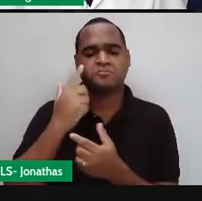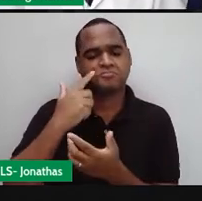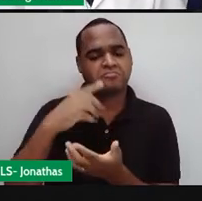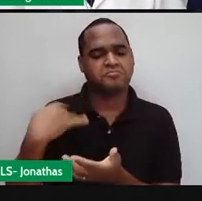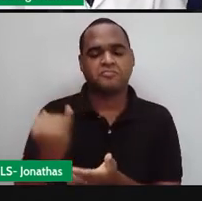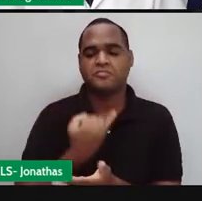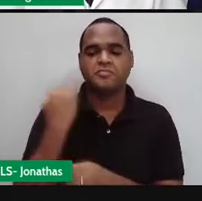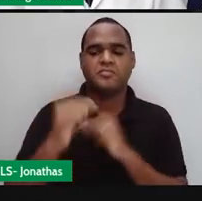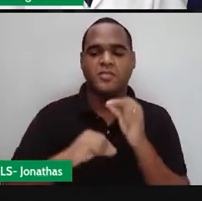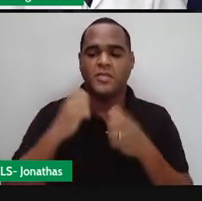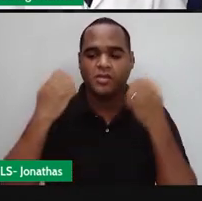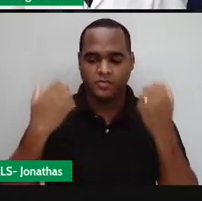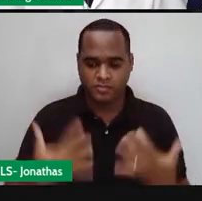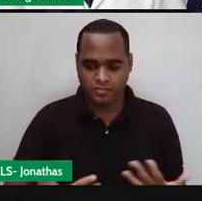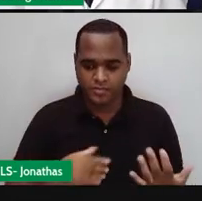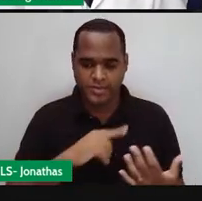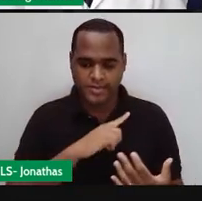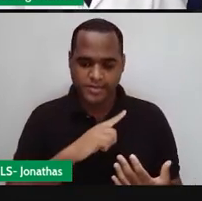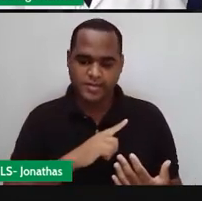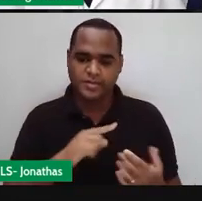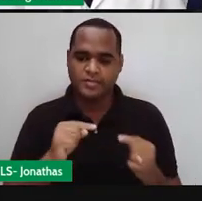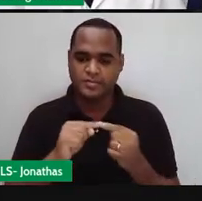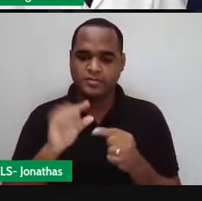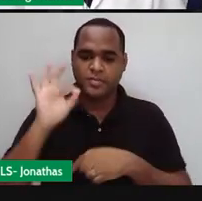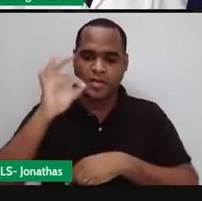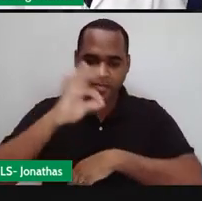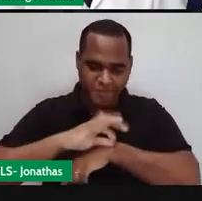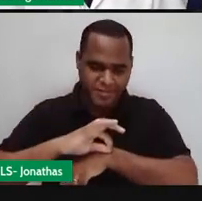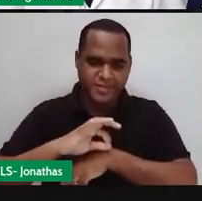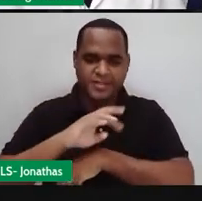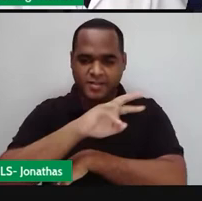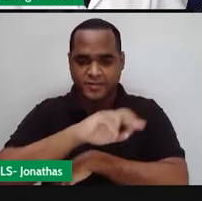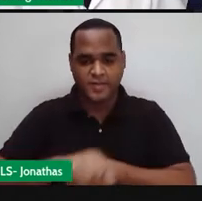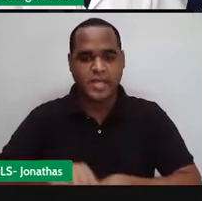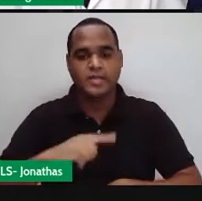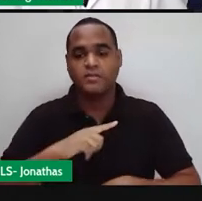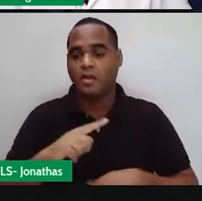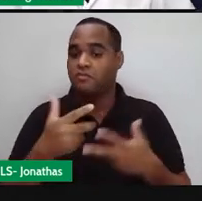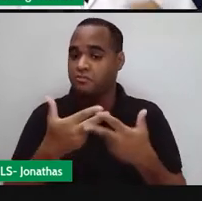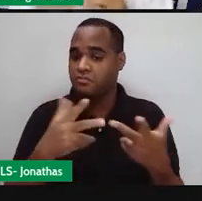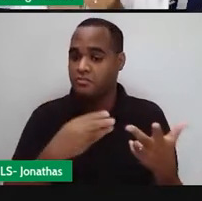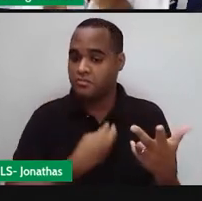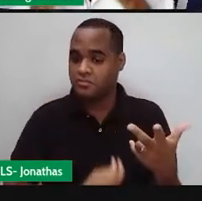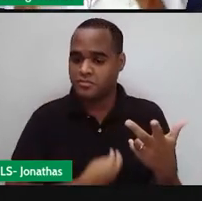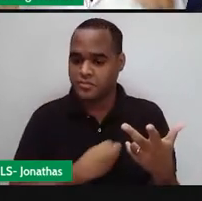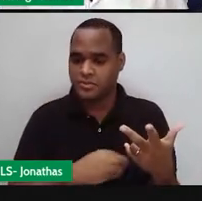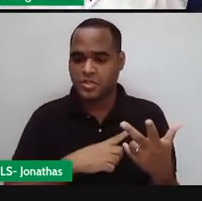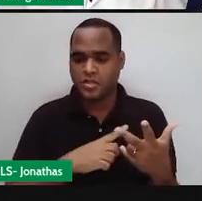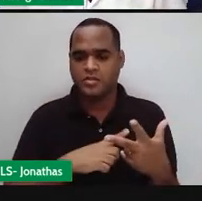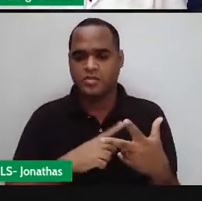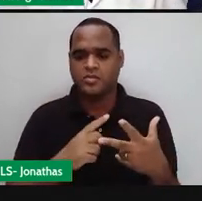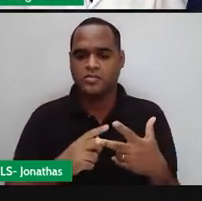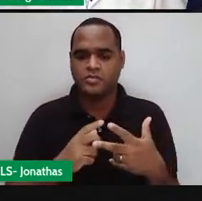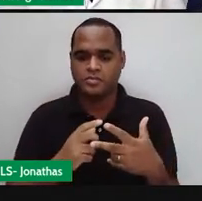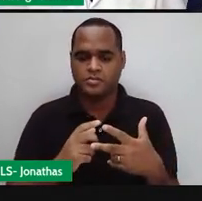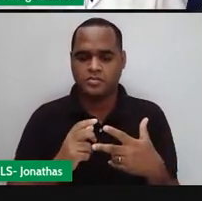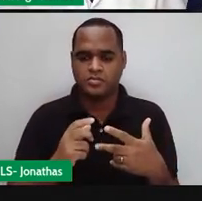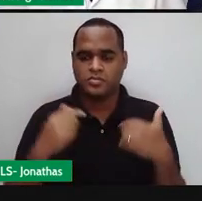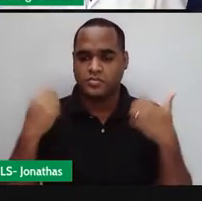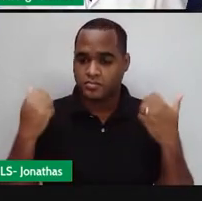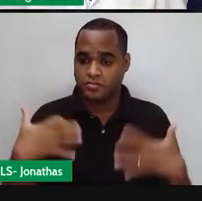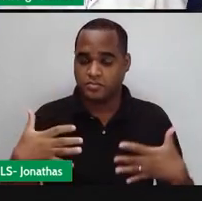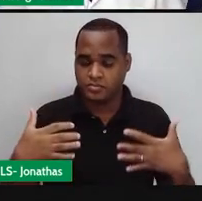interessante, né? Que tem a ver com as abelhas e suas colmeias, tá? O formato geométrico